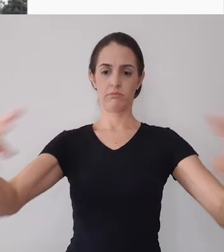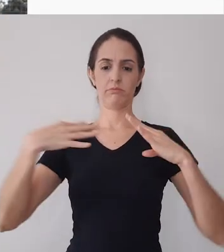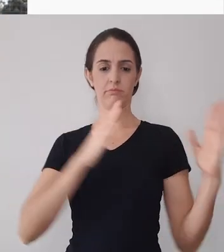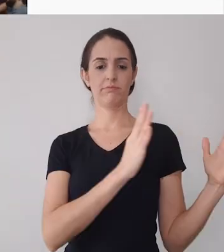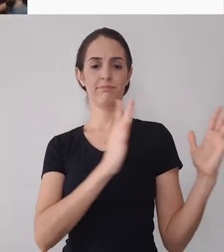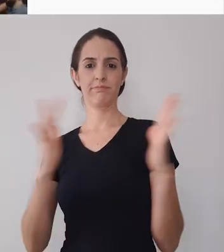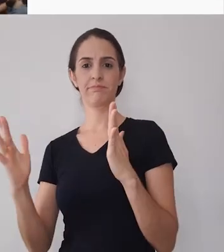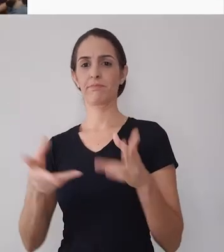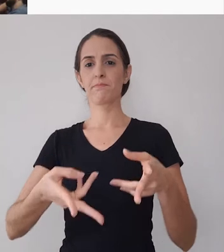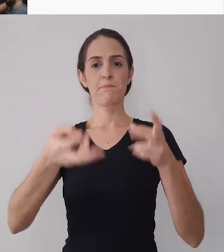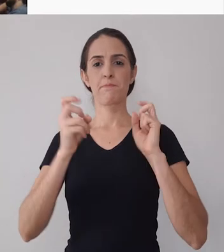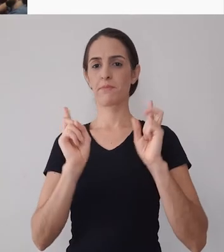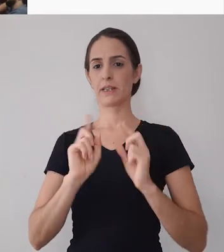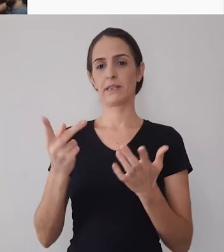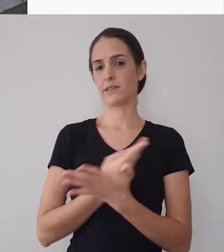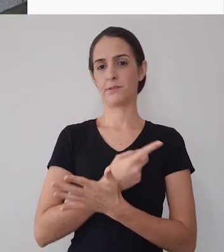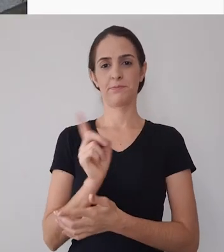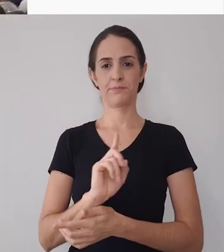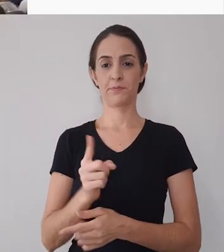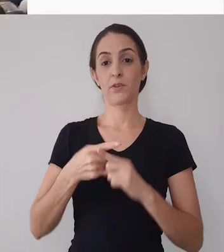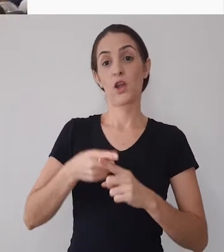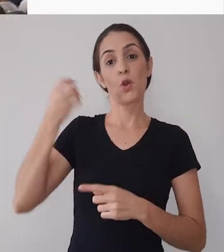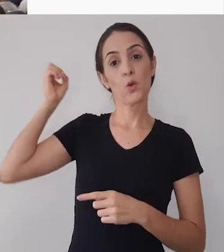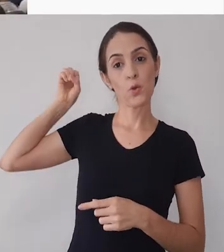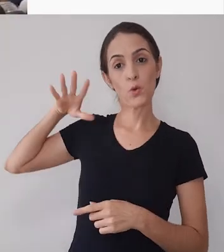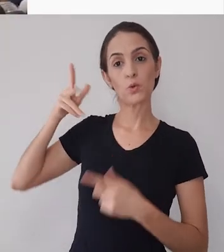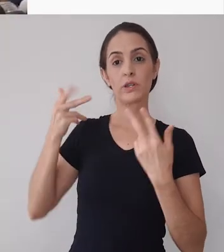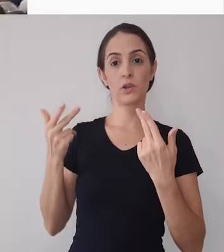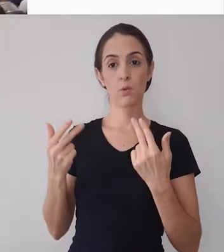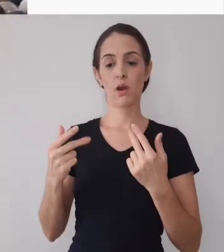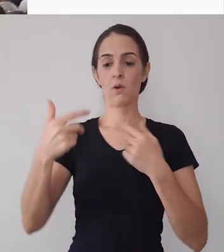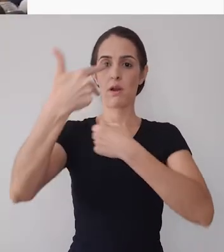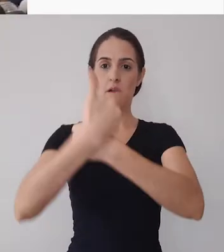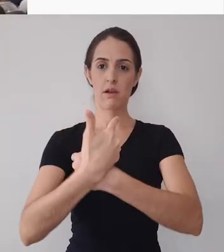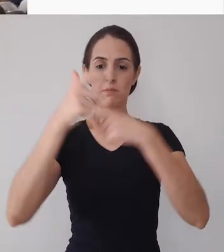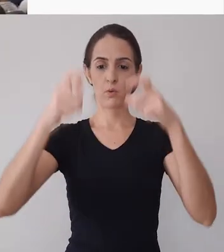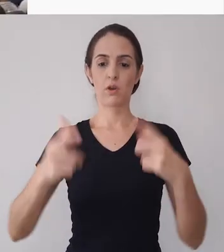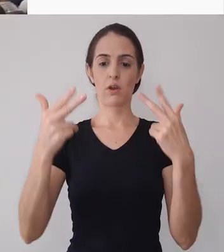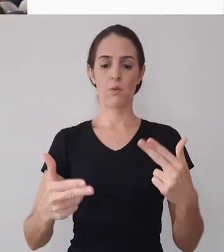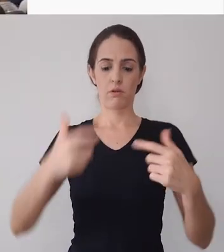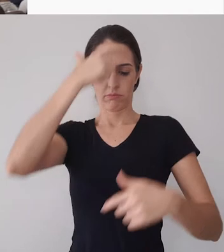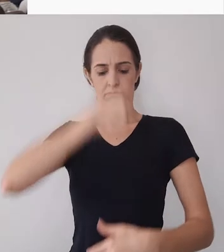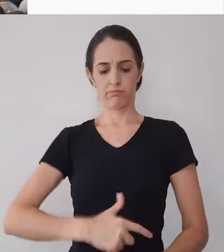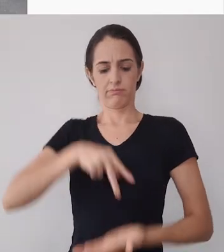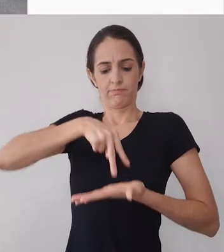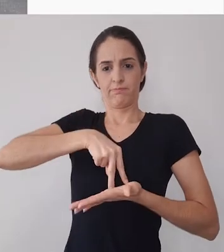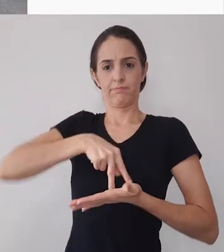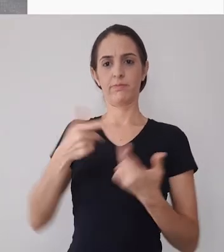cortou um pedaço elas não vão saber entende e você pode aproveitar um vídeo que você gravou